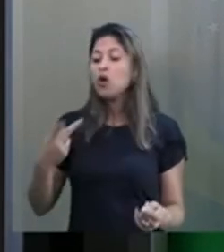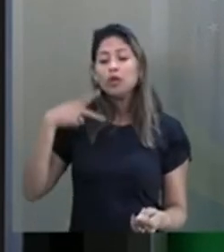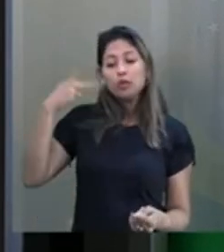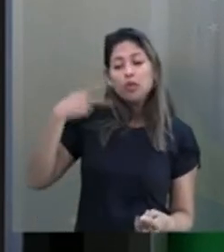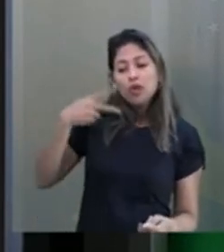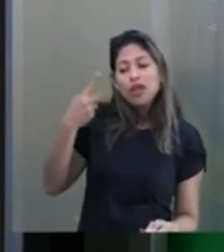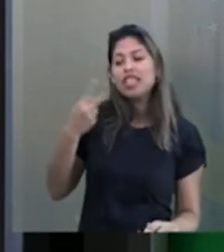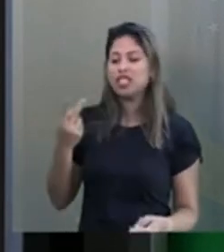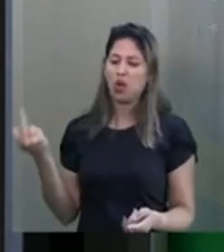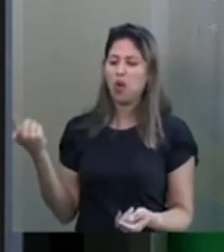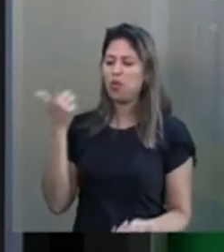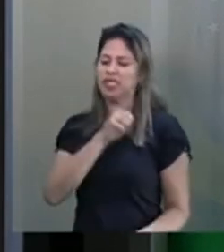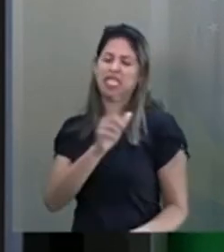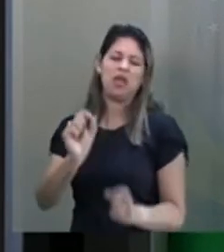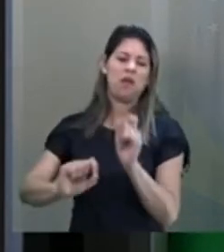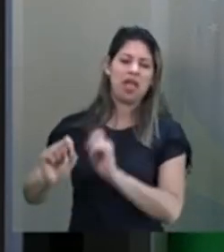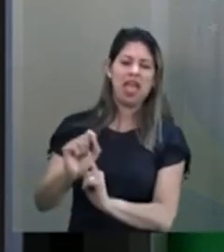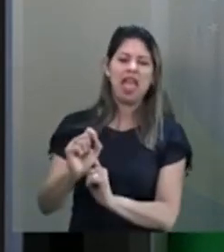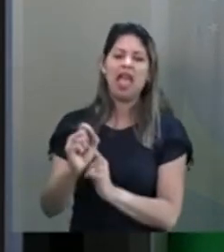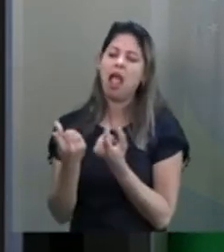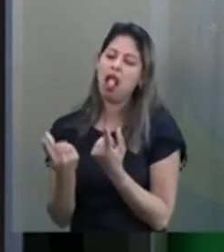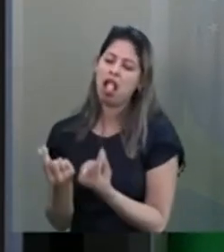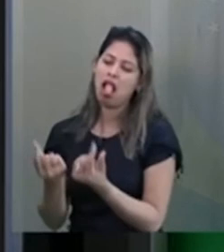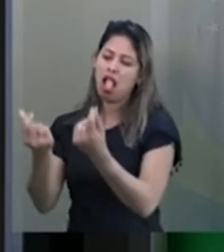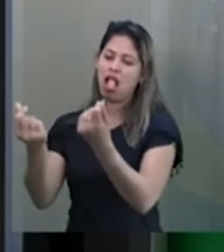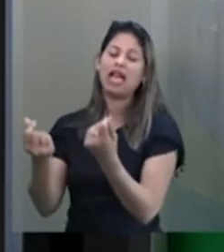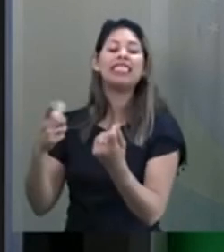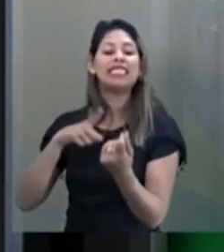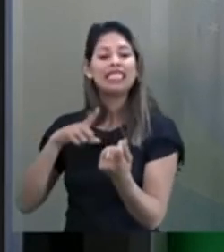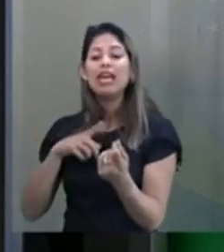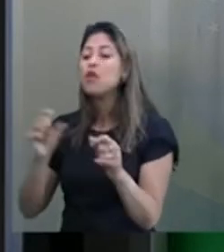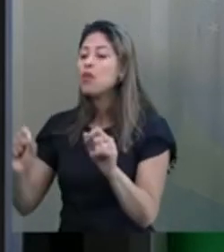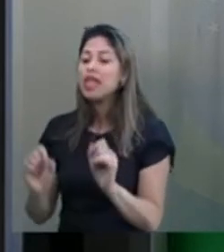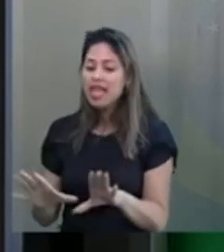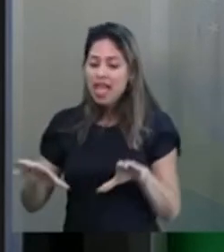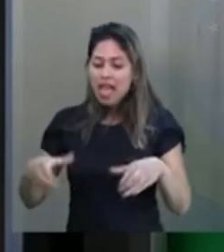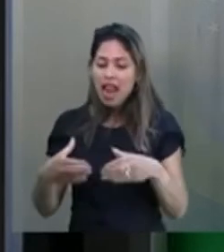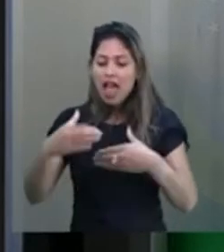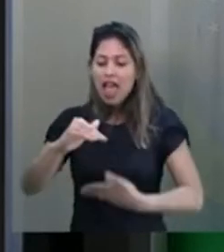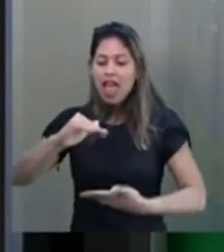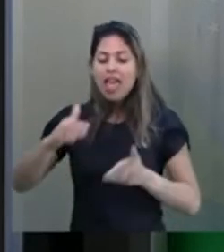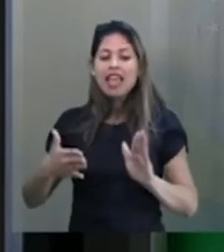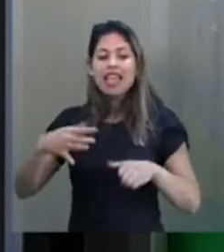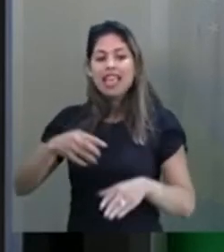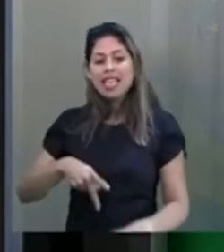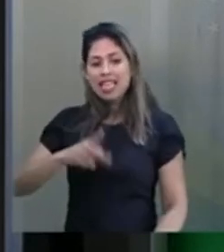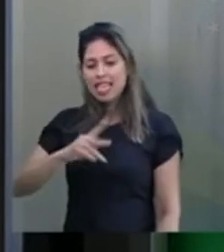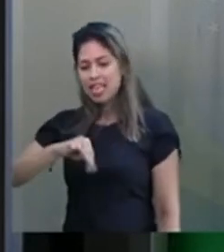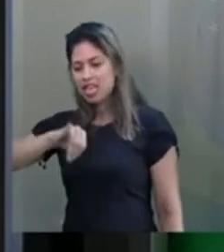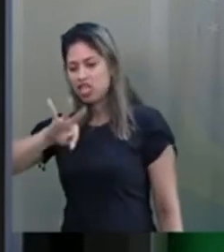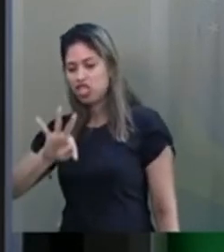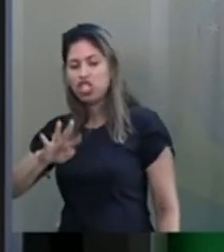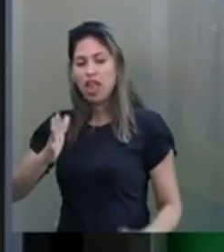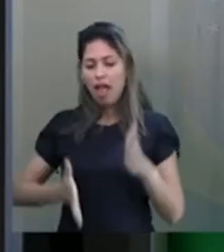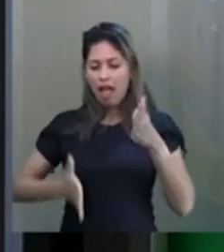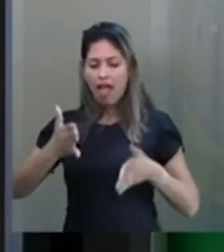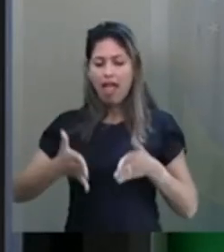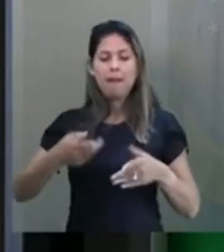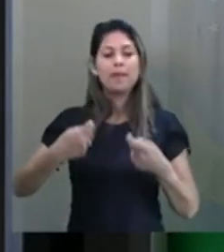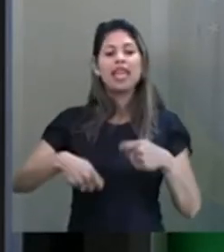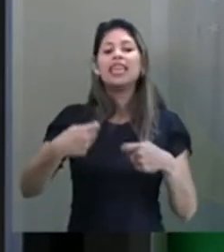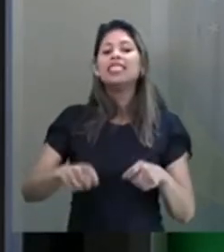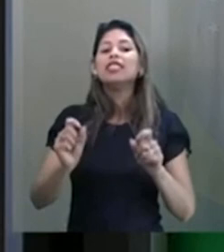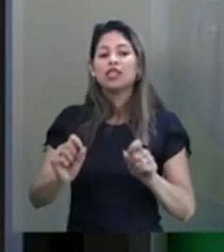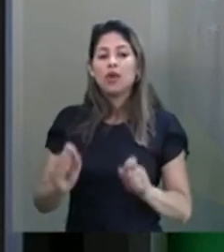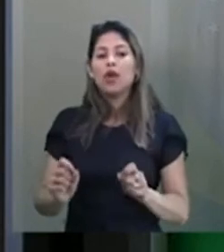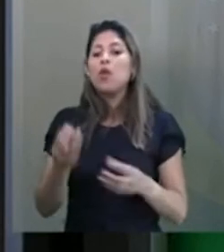com o preço, nem com a qualidade do serviço. Por isso que a gente tem kit de robótica de R$ 26 mil sendo enviado para a escola que precisa para dar descarga e colocar balde